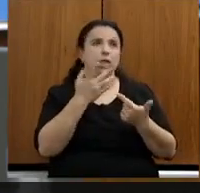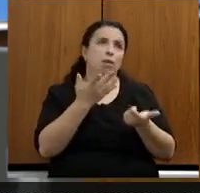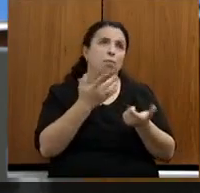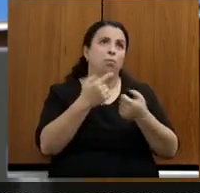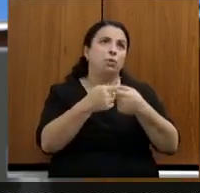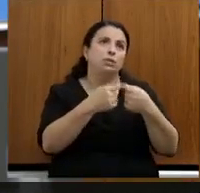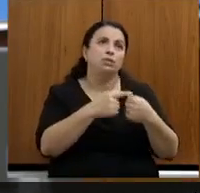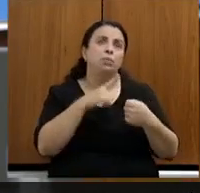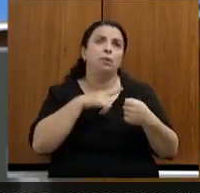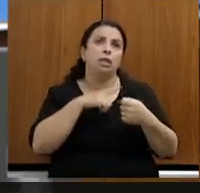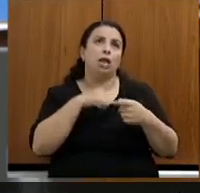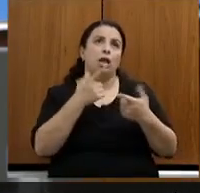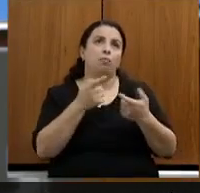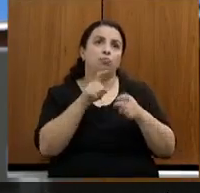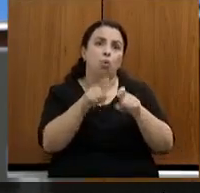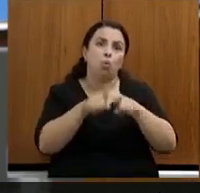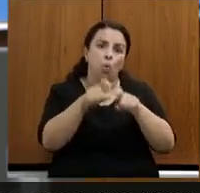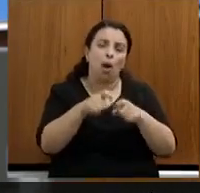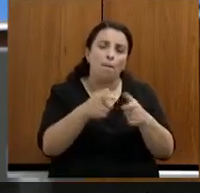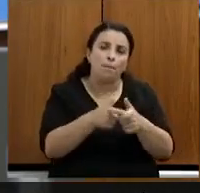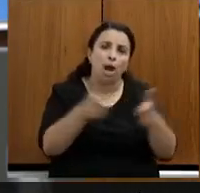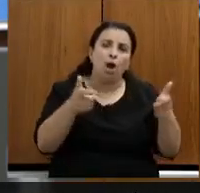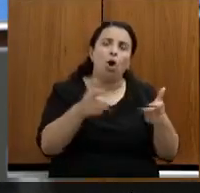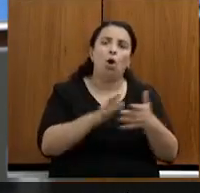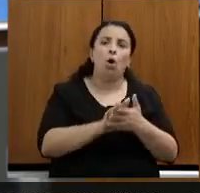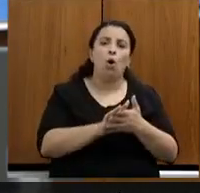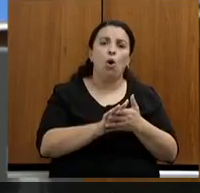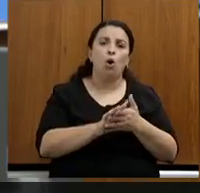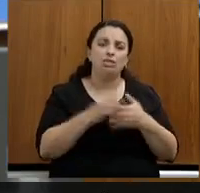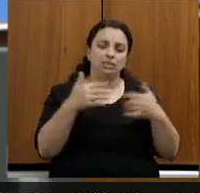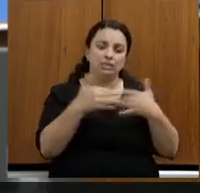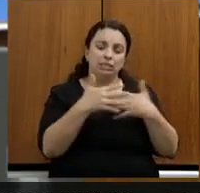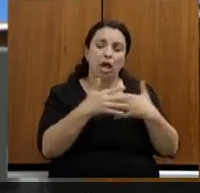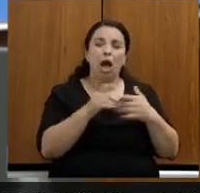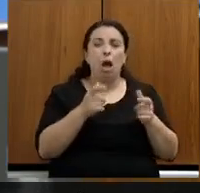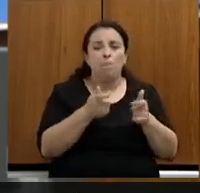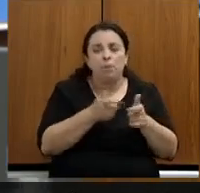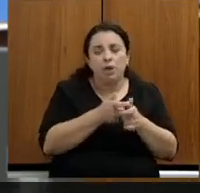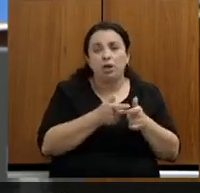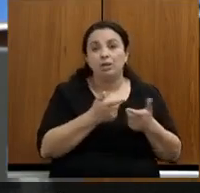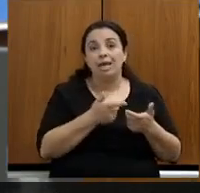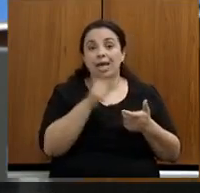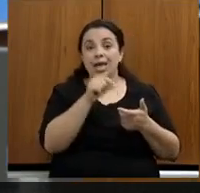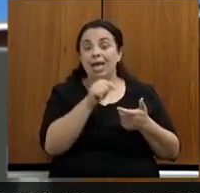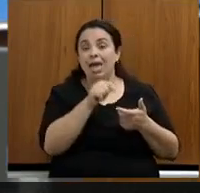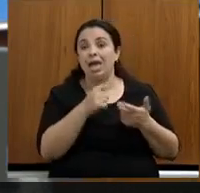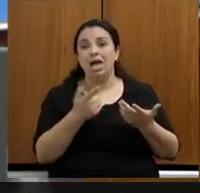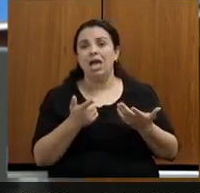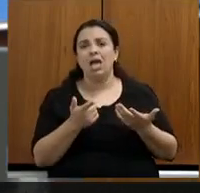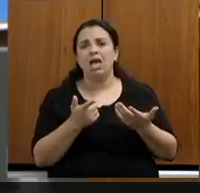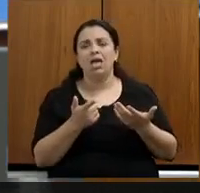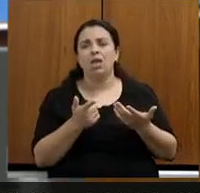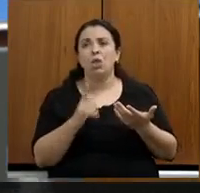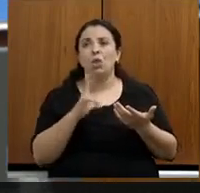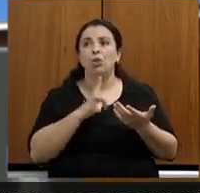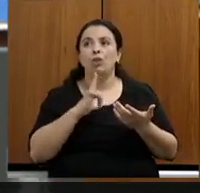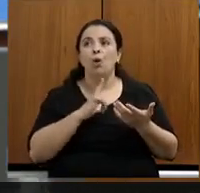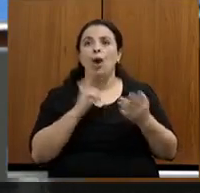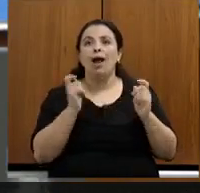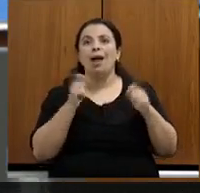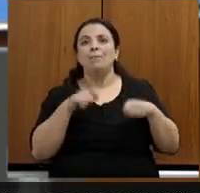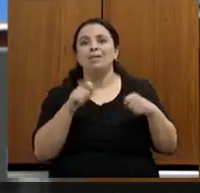população rural maior, que têm uma população urbana menor, ele não gera uma capacidade de